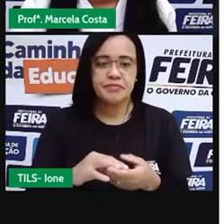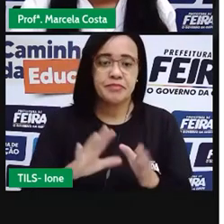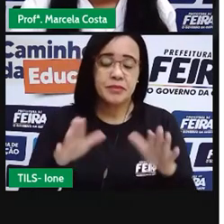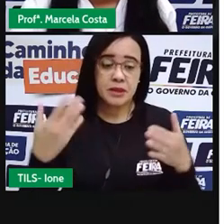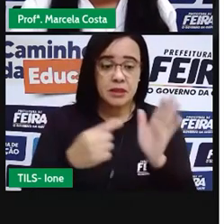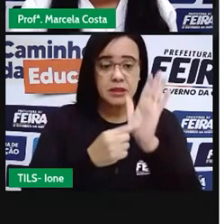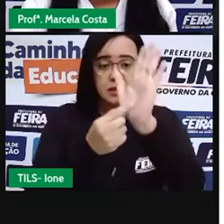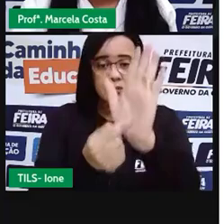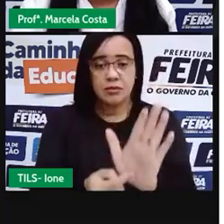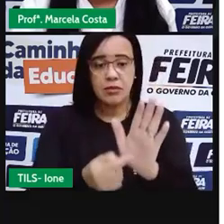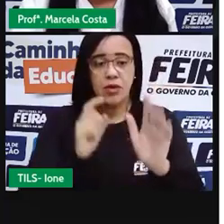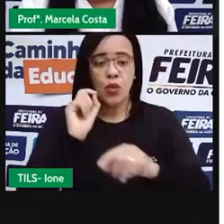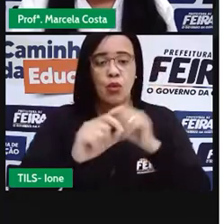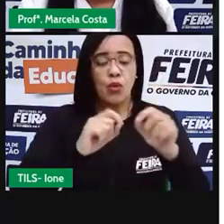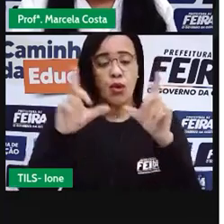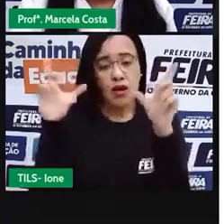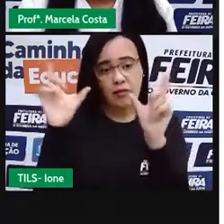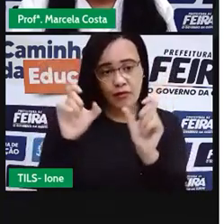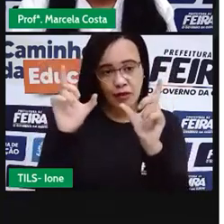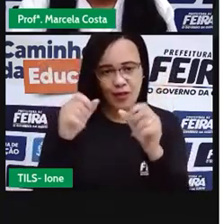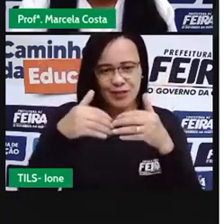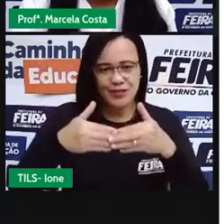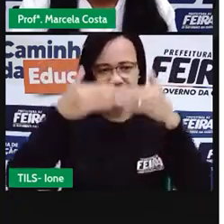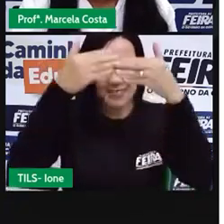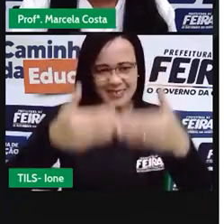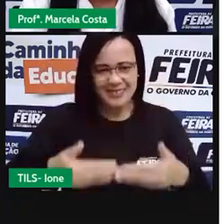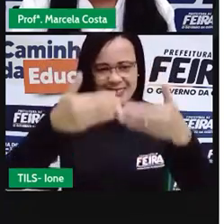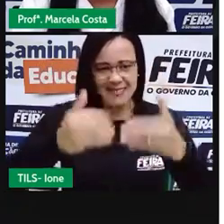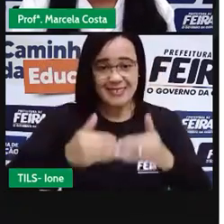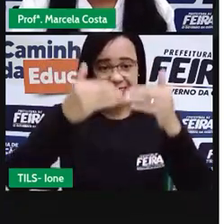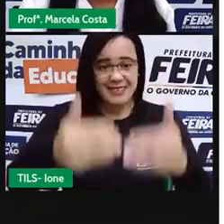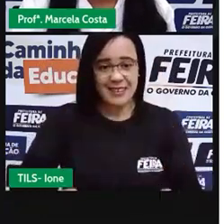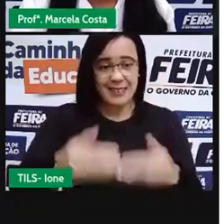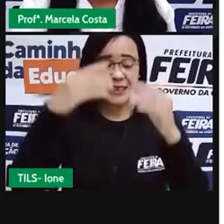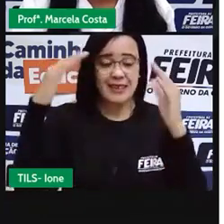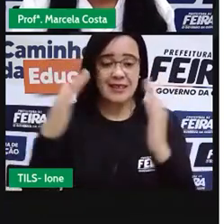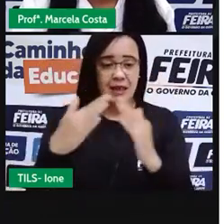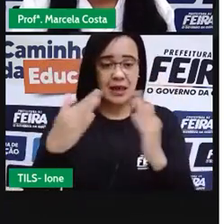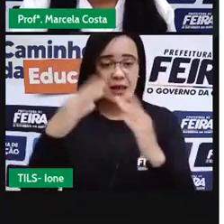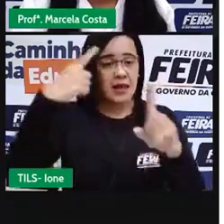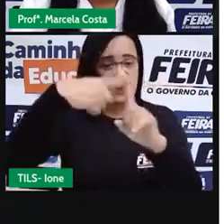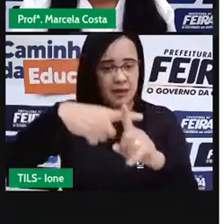dessa fachada antiga da catedral.